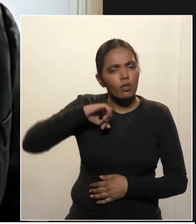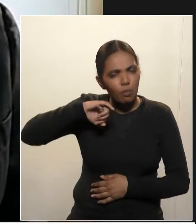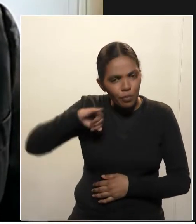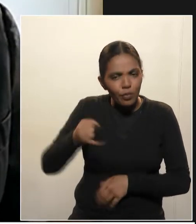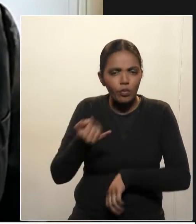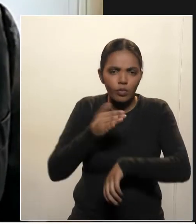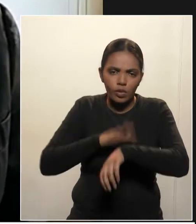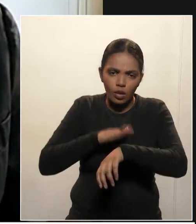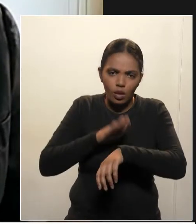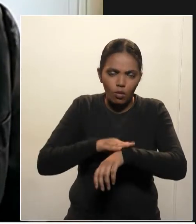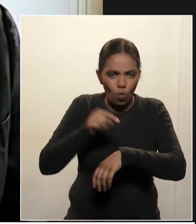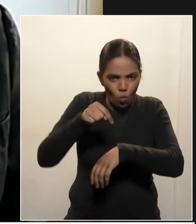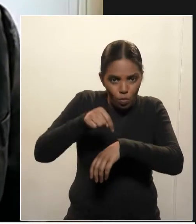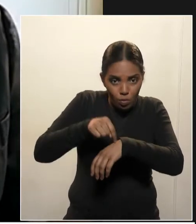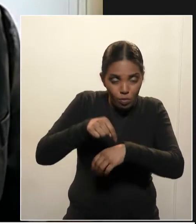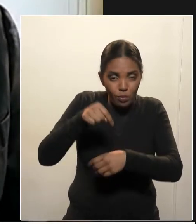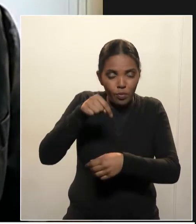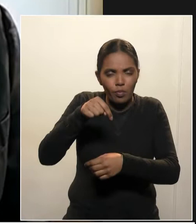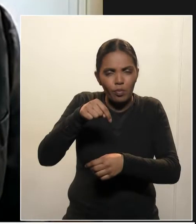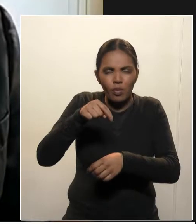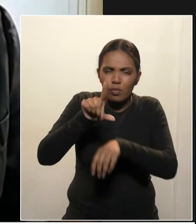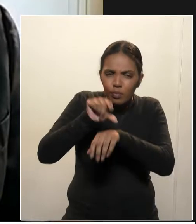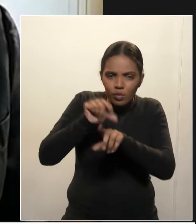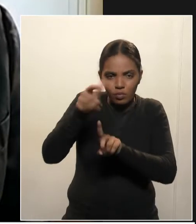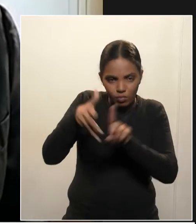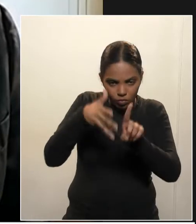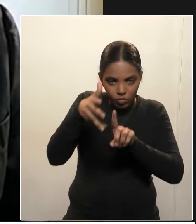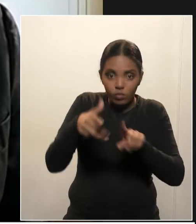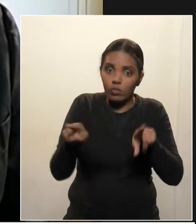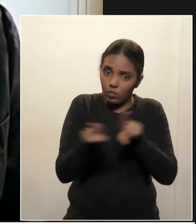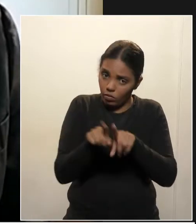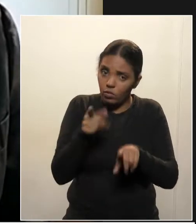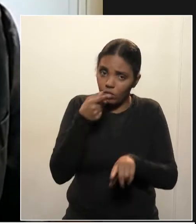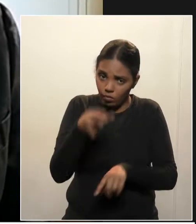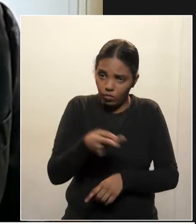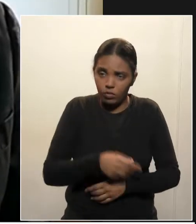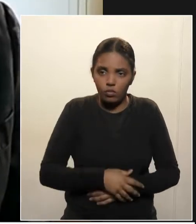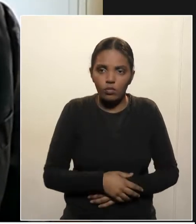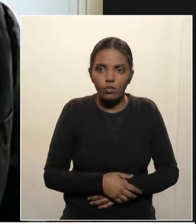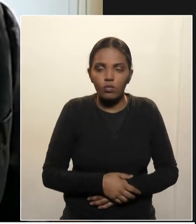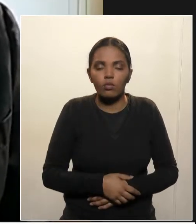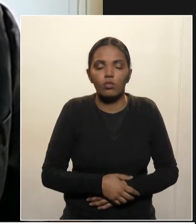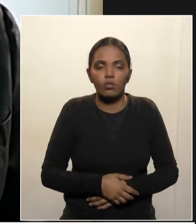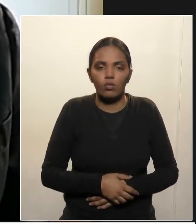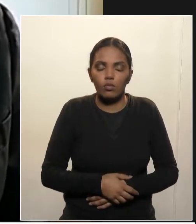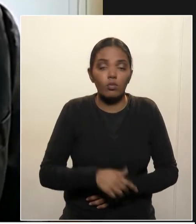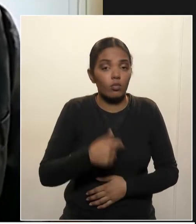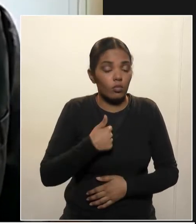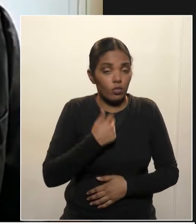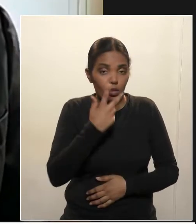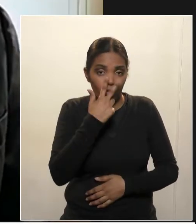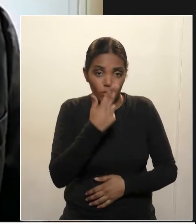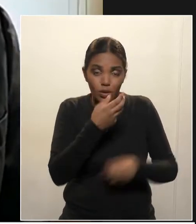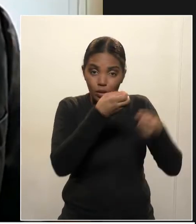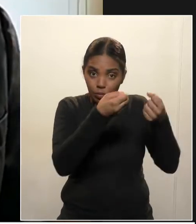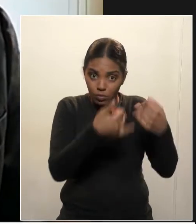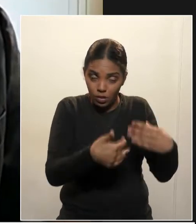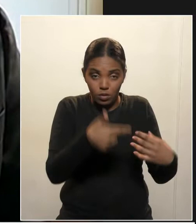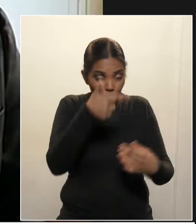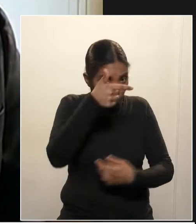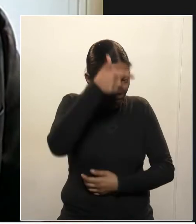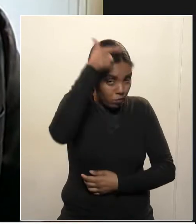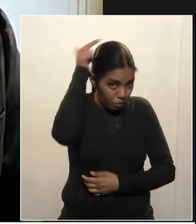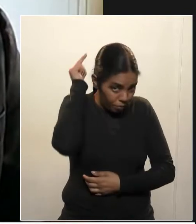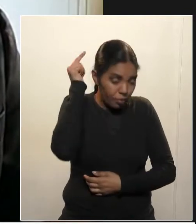aqui, esse horário do pequeno expediente para também me manifestar. Eu acho que a preocupação do deputado Romanelli,